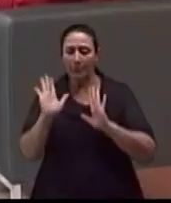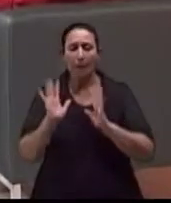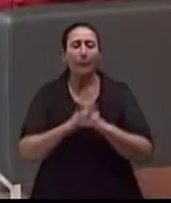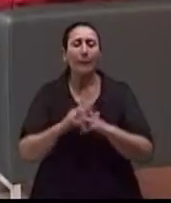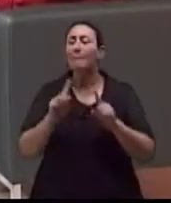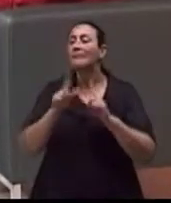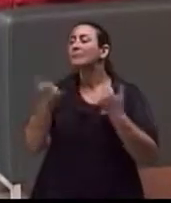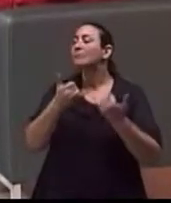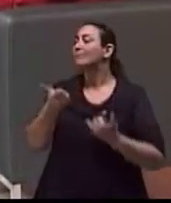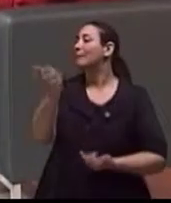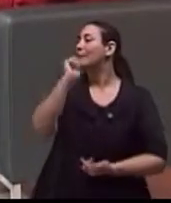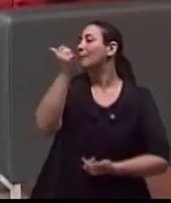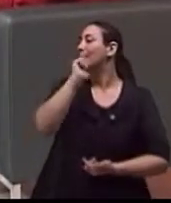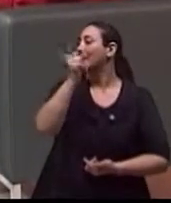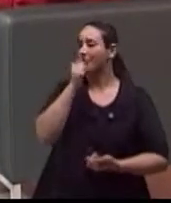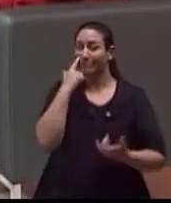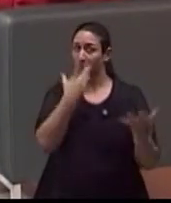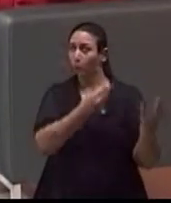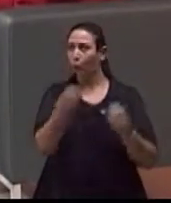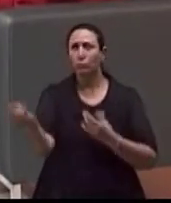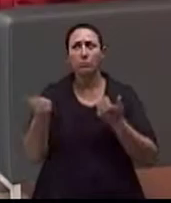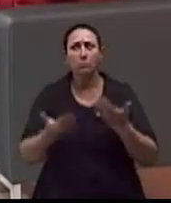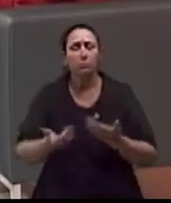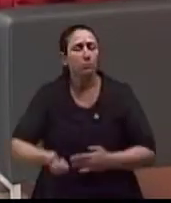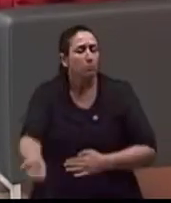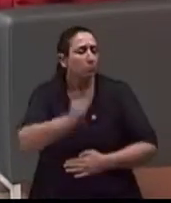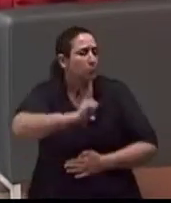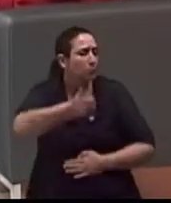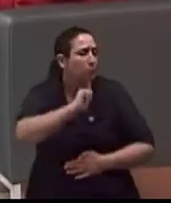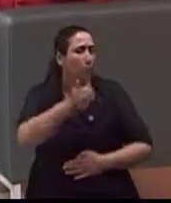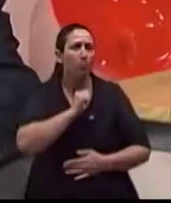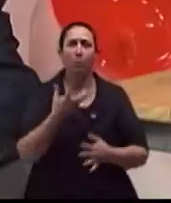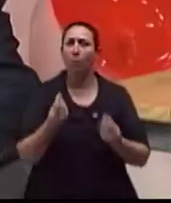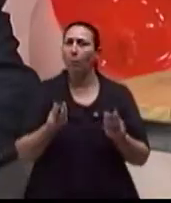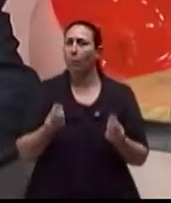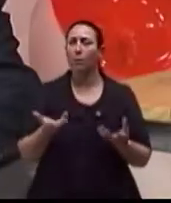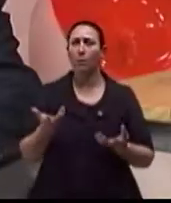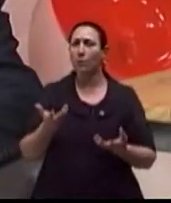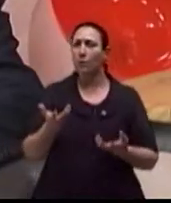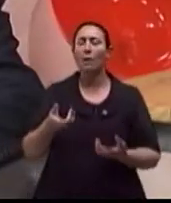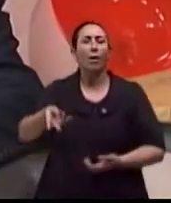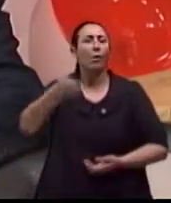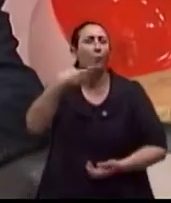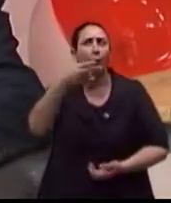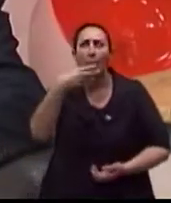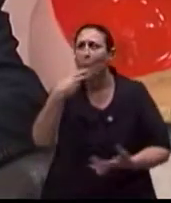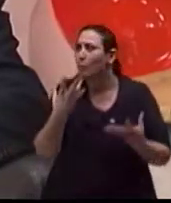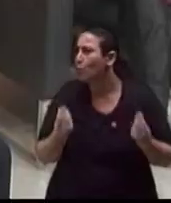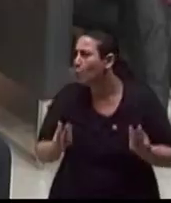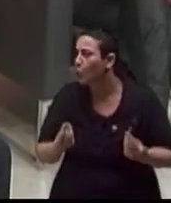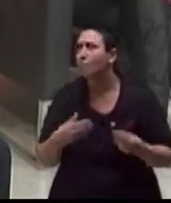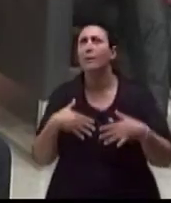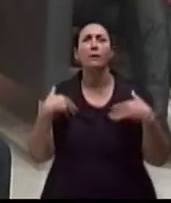da bebida exagerada. A gente está vendo os jovens bebendo cada vez mais cedo. cada vez mais. Fumando muito.